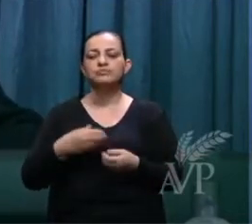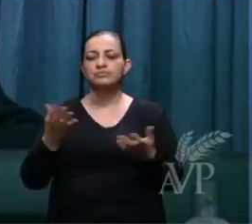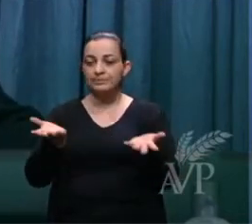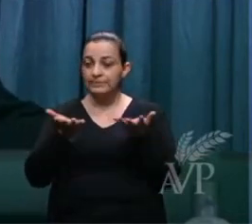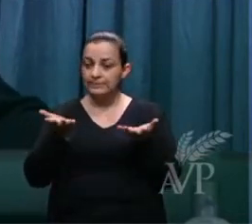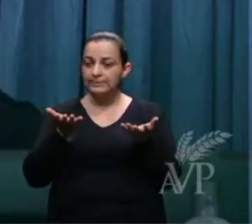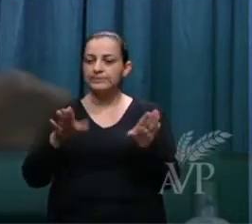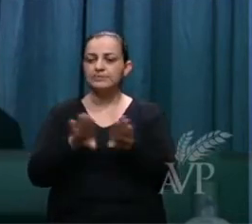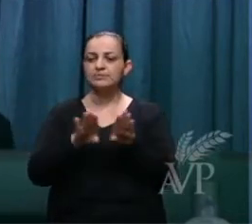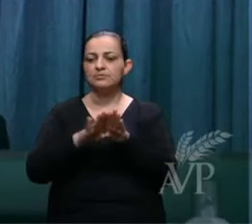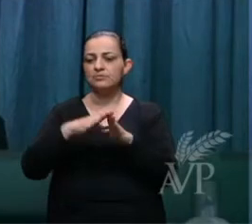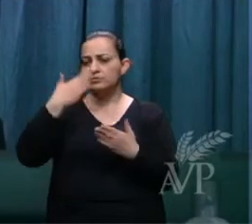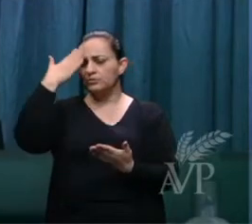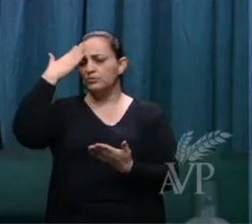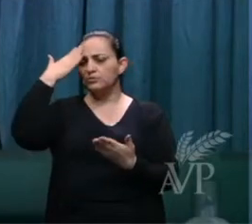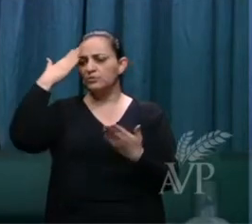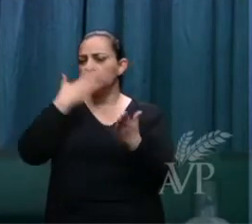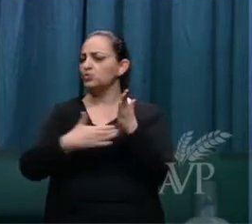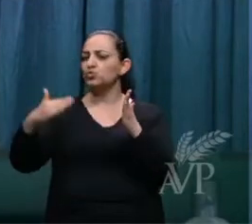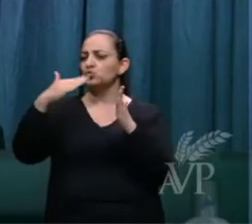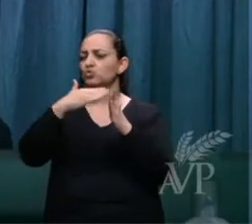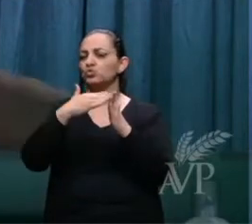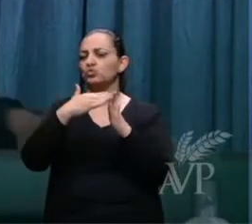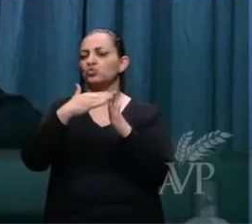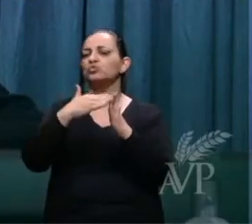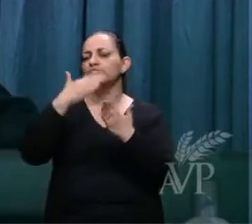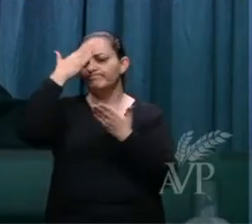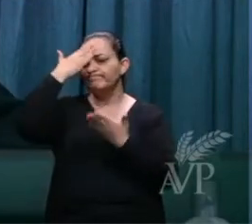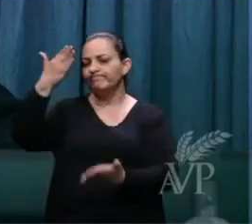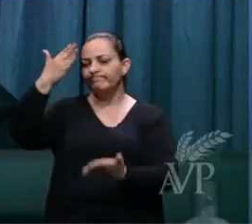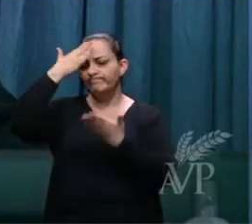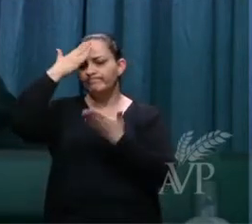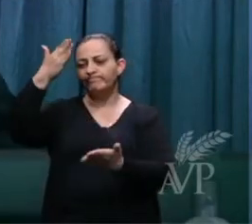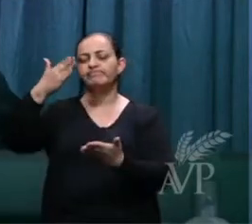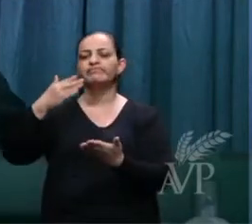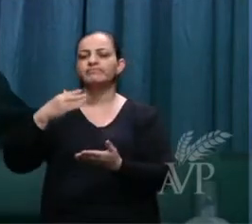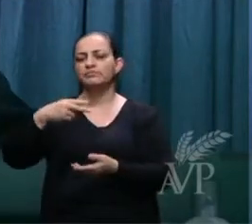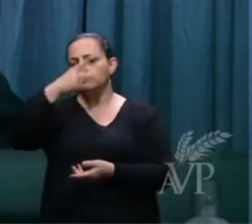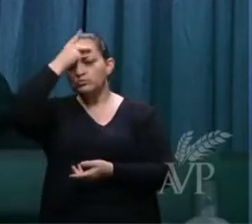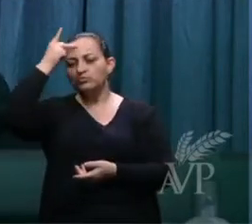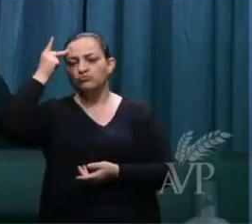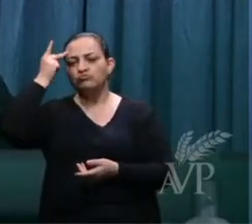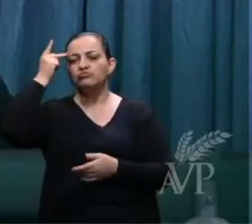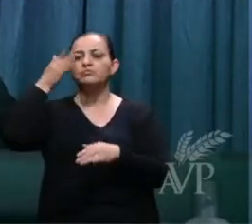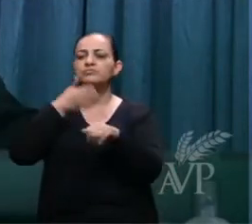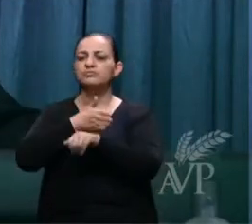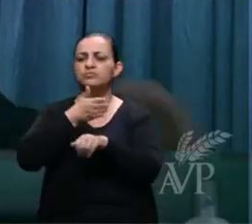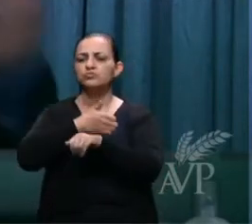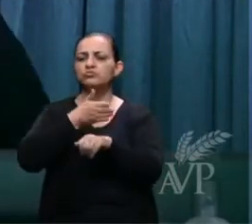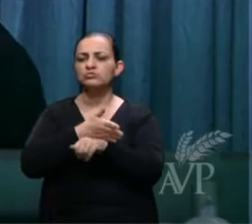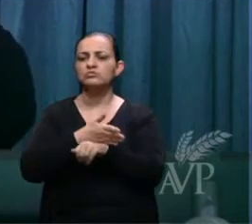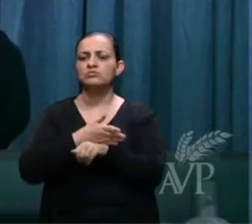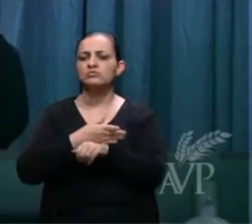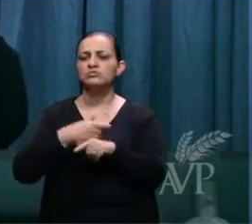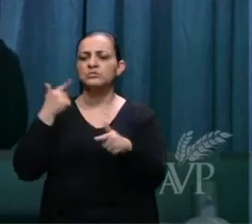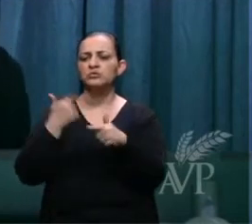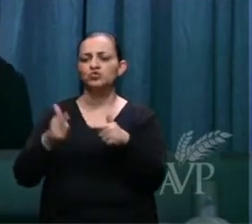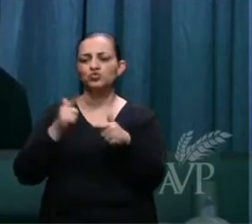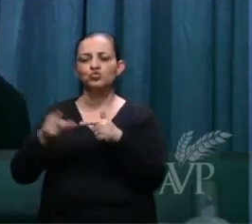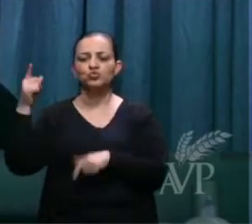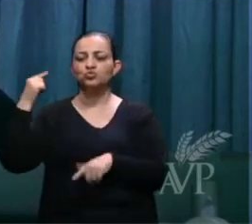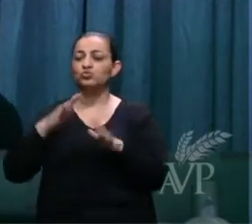saudar a todos aquelas... nossa gente, que, nesse momento, pessoas que têm problema